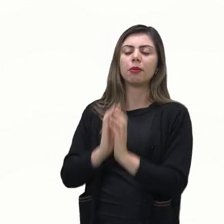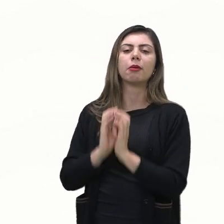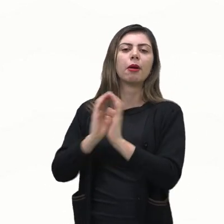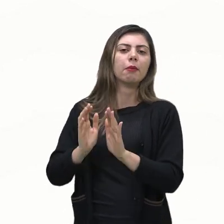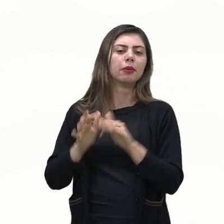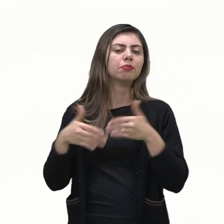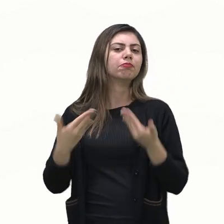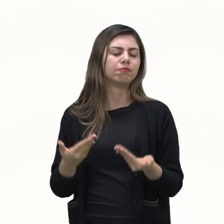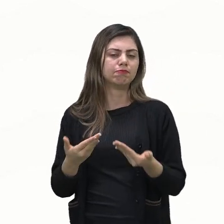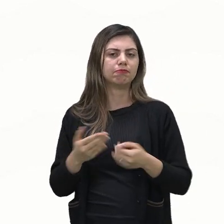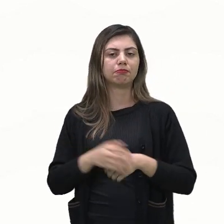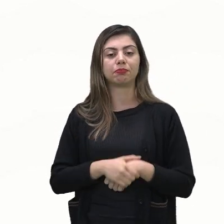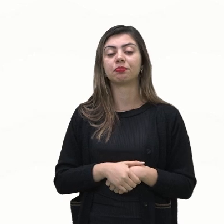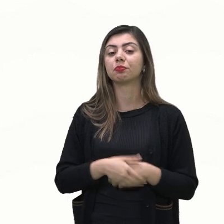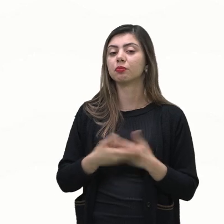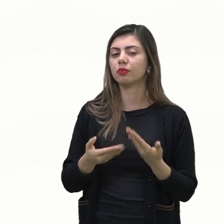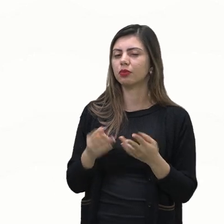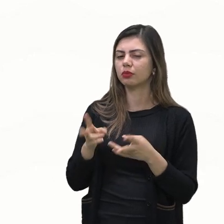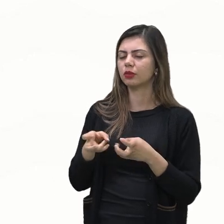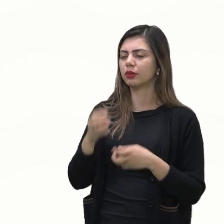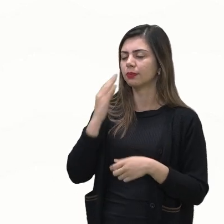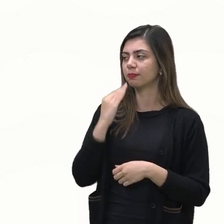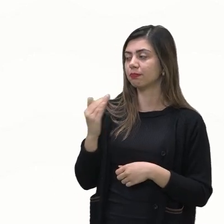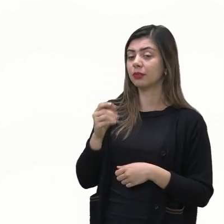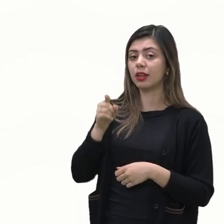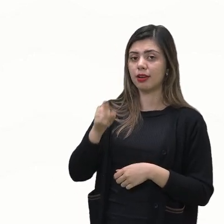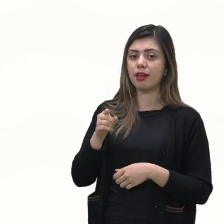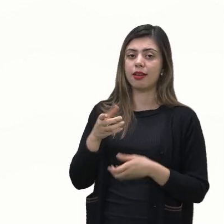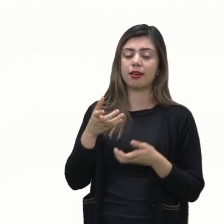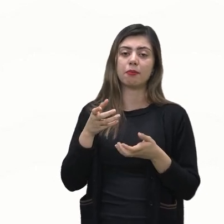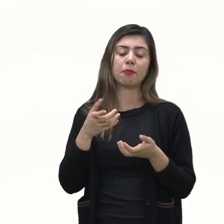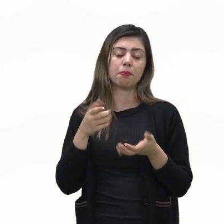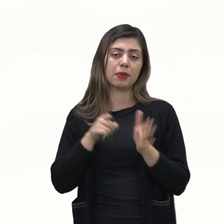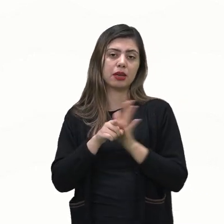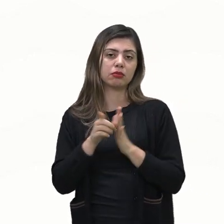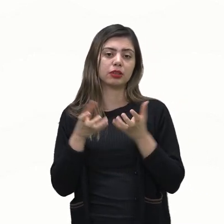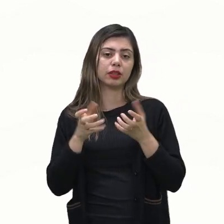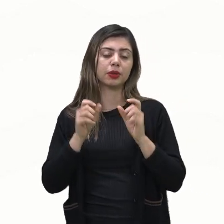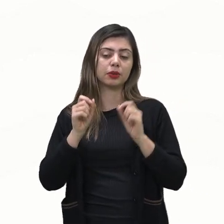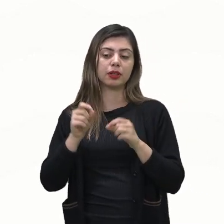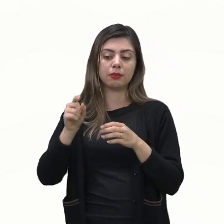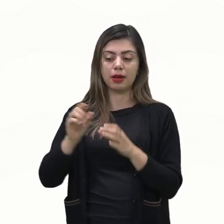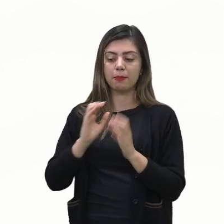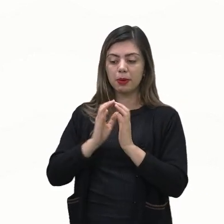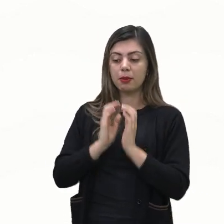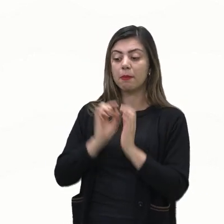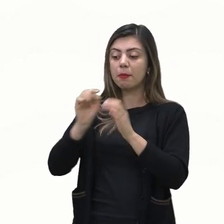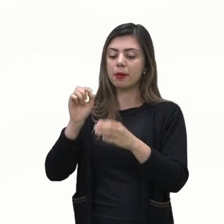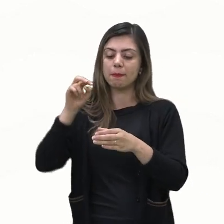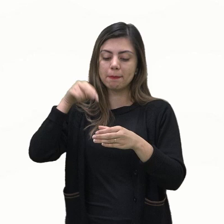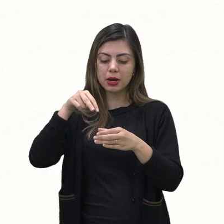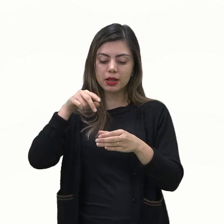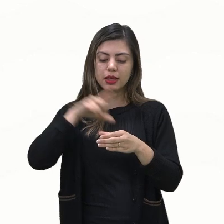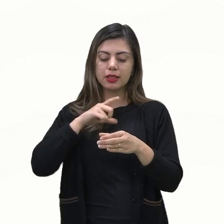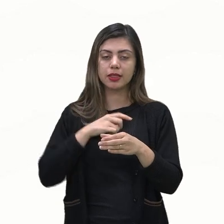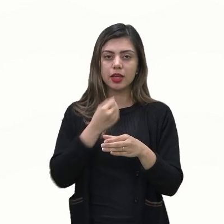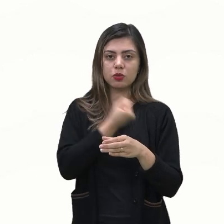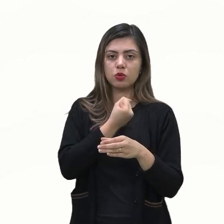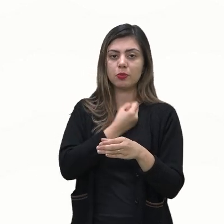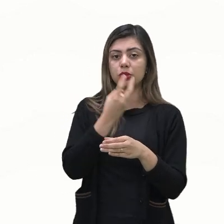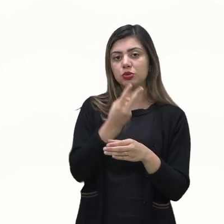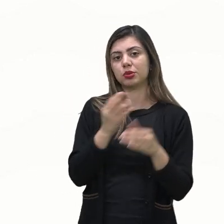ela quer que na face voltada para cima apareça um número que vai de 2 até 5